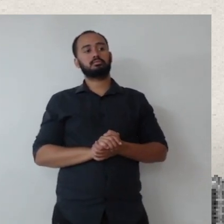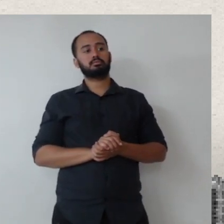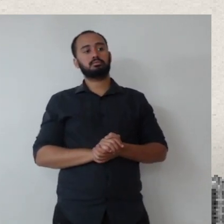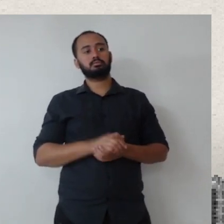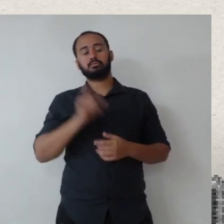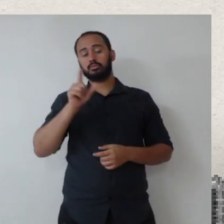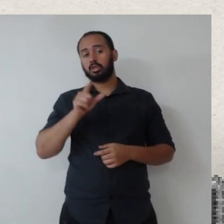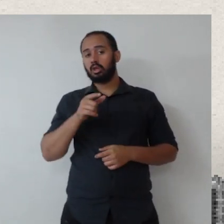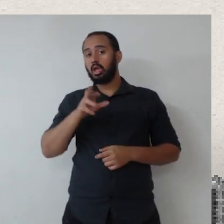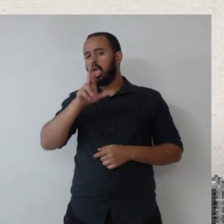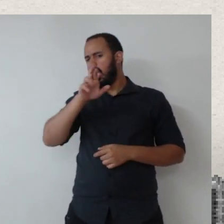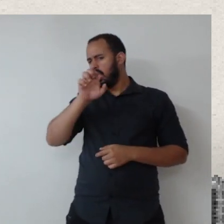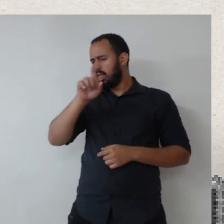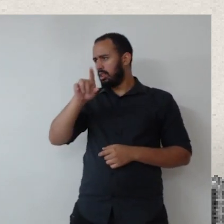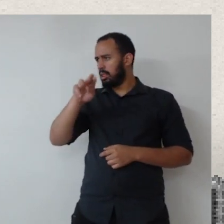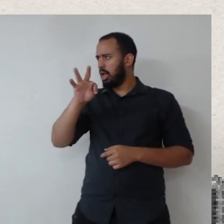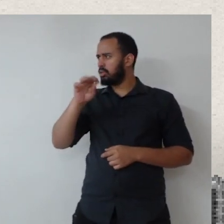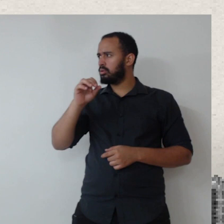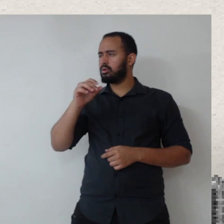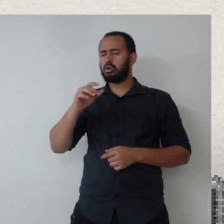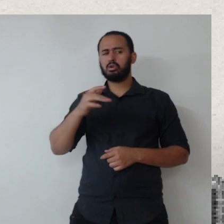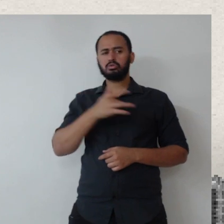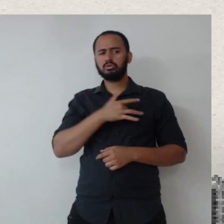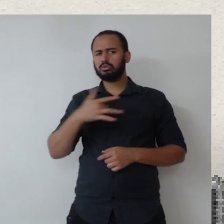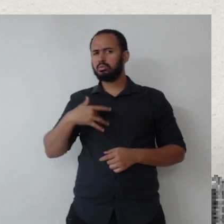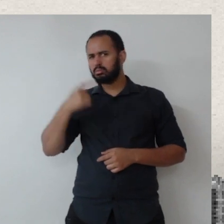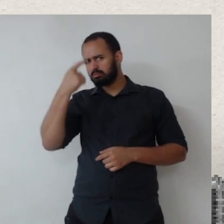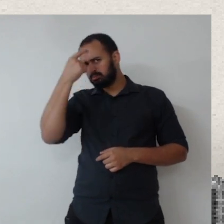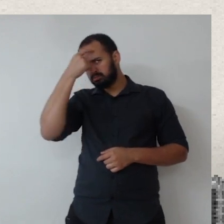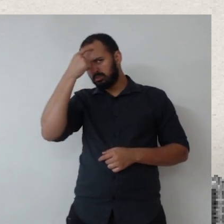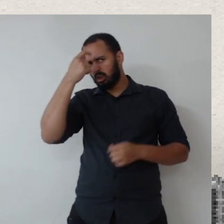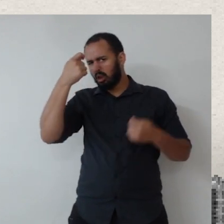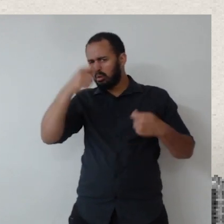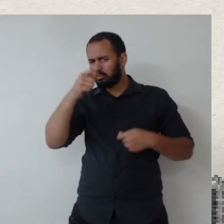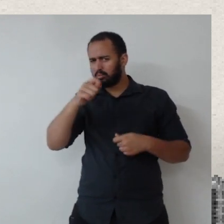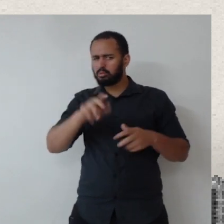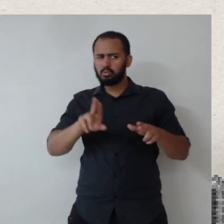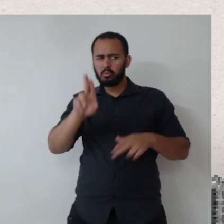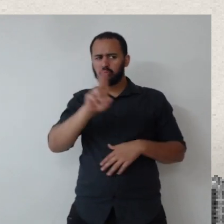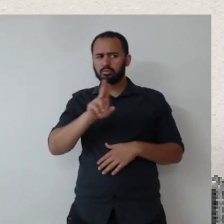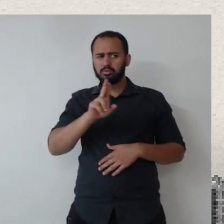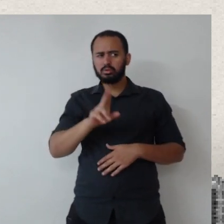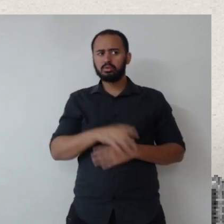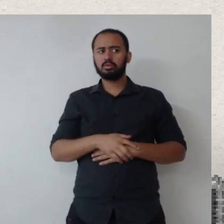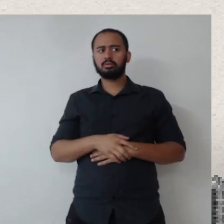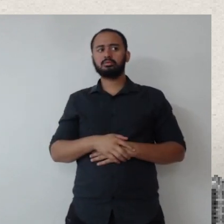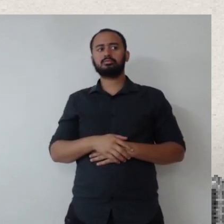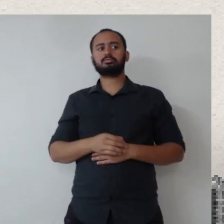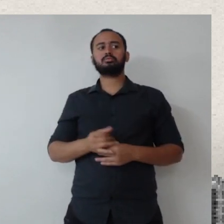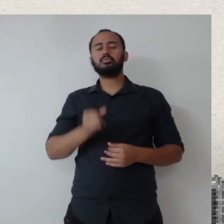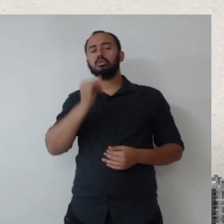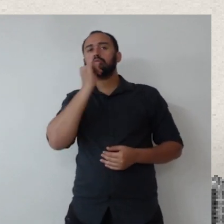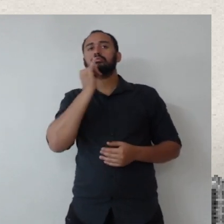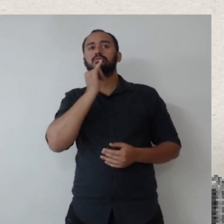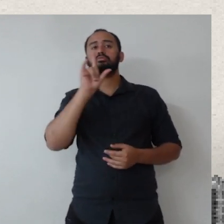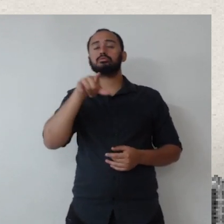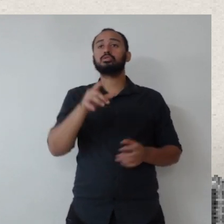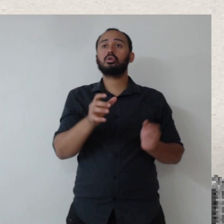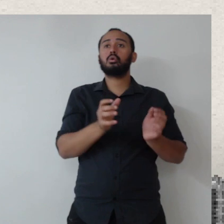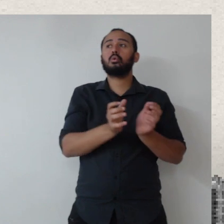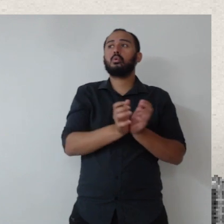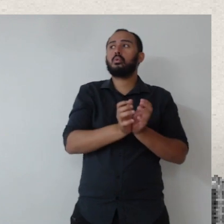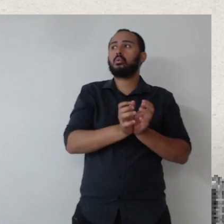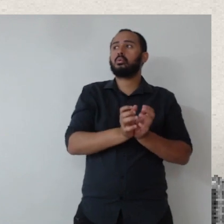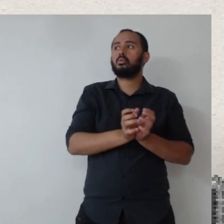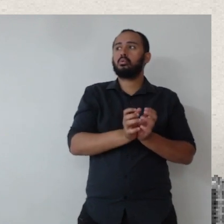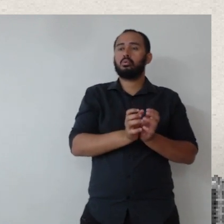falar, Renato, saúde mental é uma questão, tem muita gente fazendo muito bem feito, então, assim, por exemplo, como é que uma área de recursos